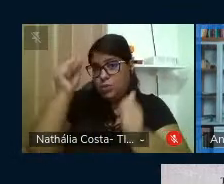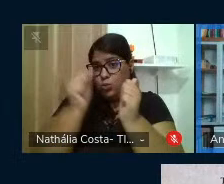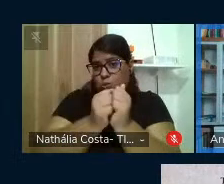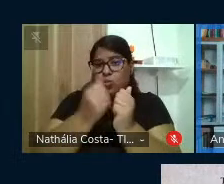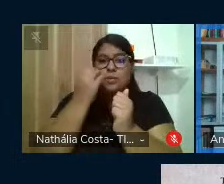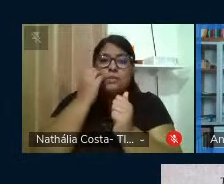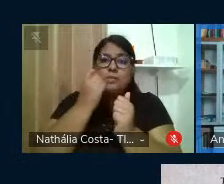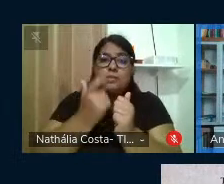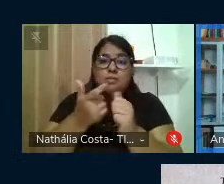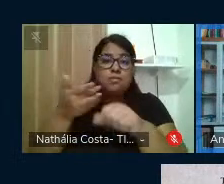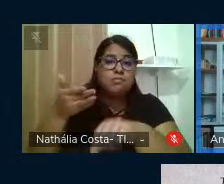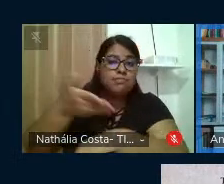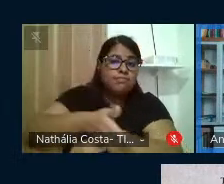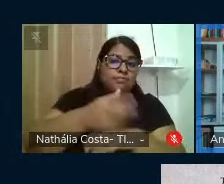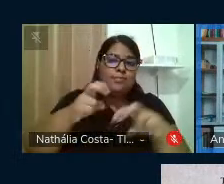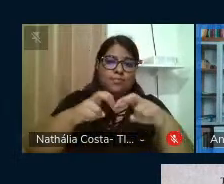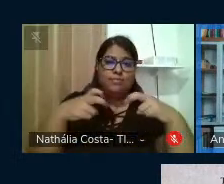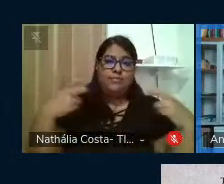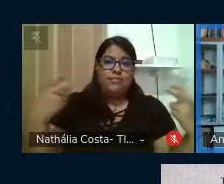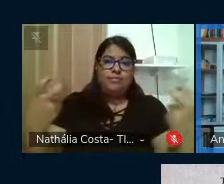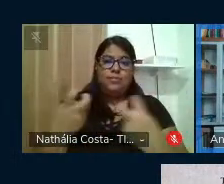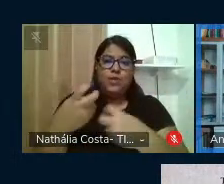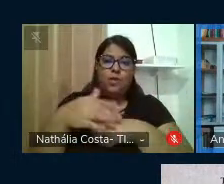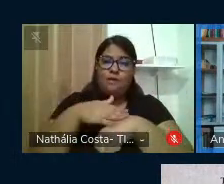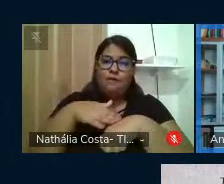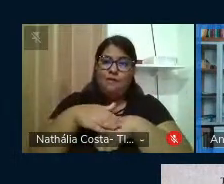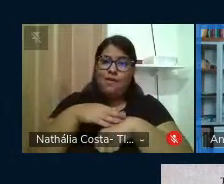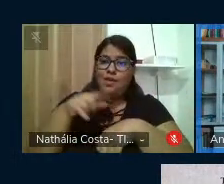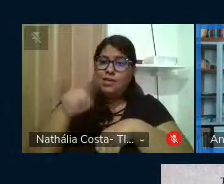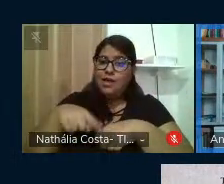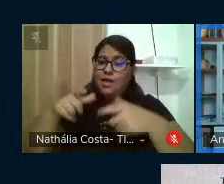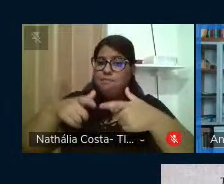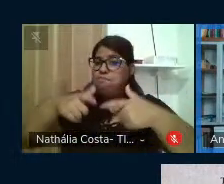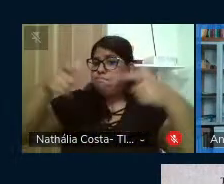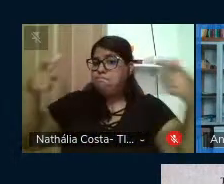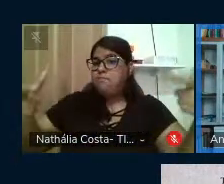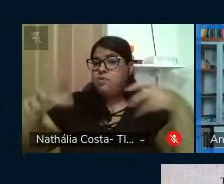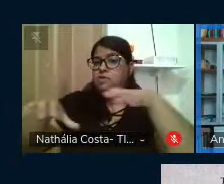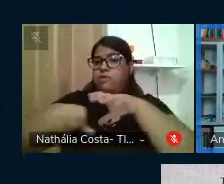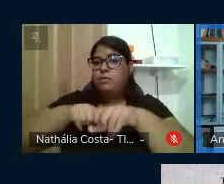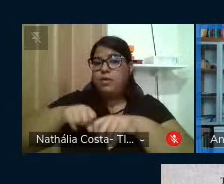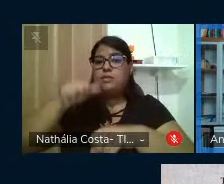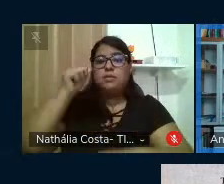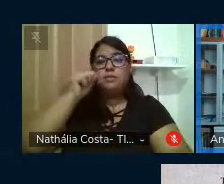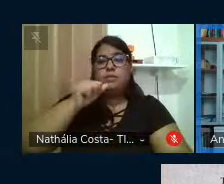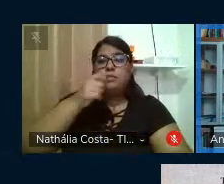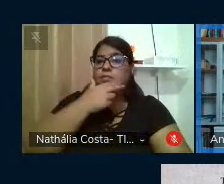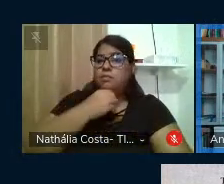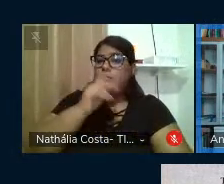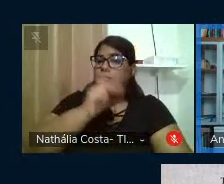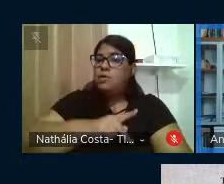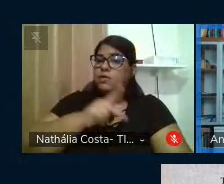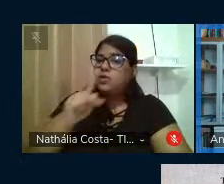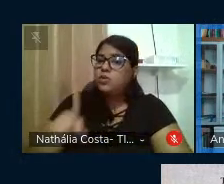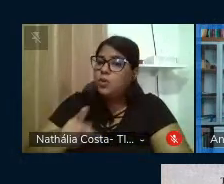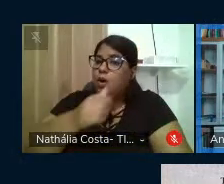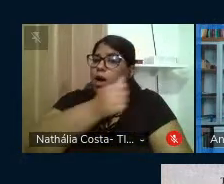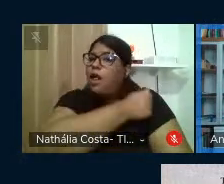entrando na roda de conversa é ampliar a nossa formação como educadores, educadoras, com os estudantes,